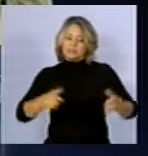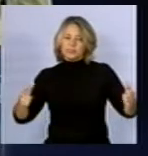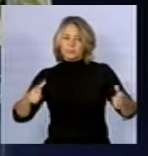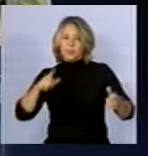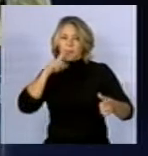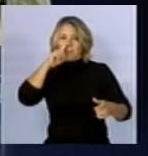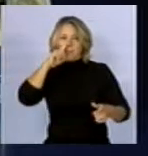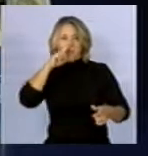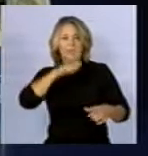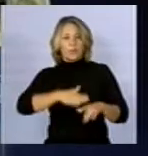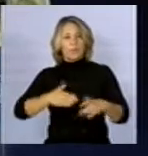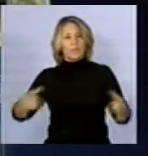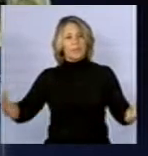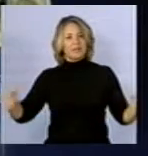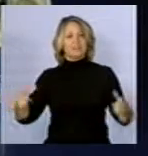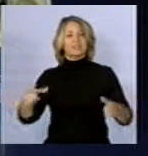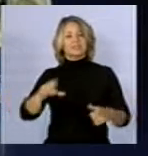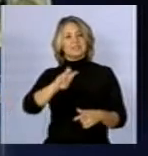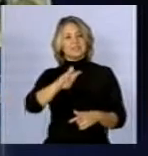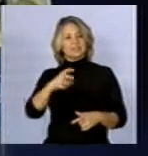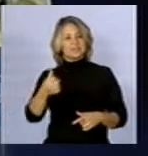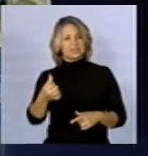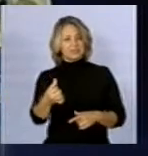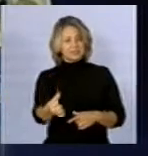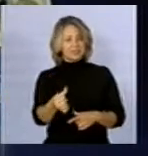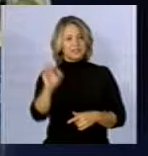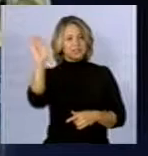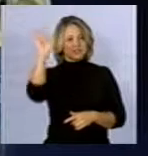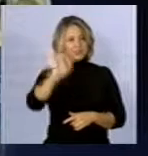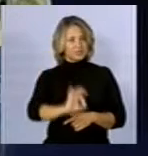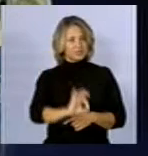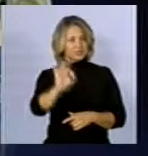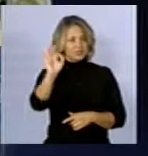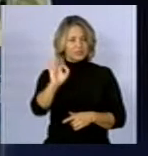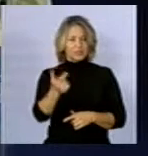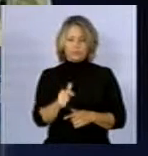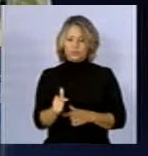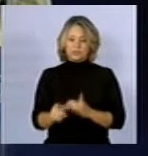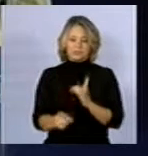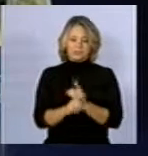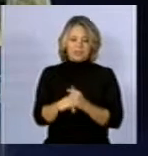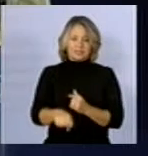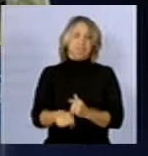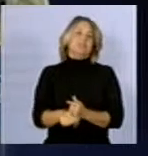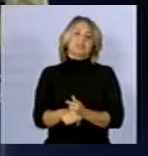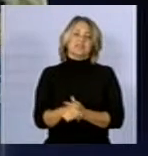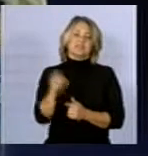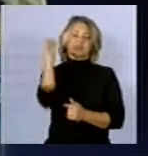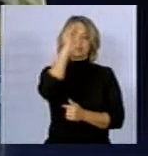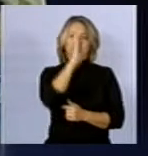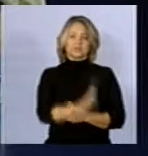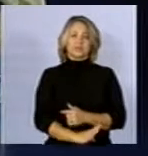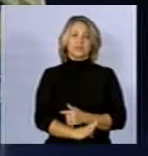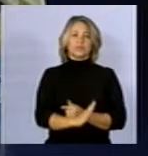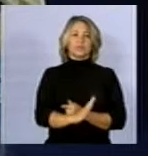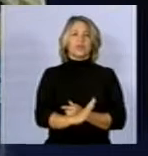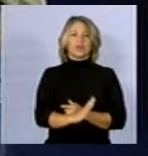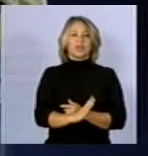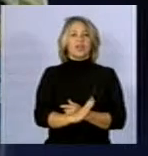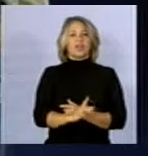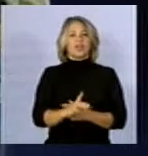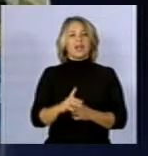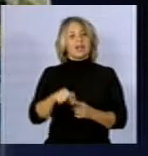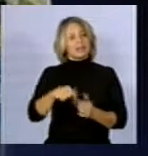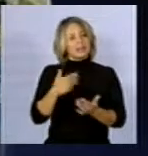56%, eles encontraram, sem os dados do Brasil, e de 44% com os dados do Brasil.